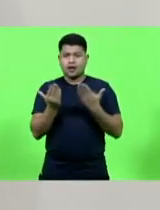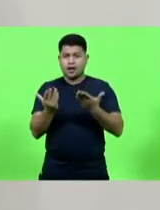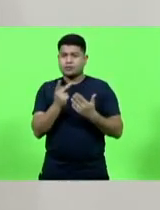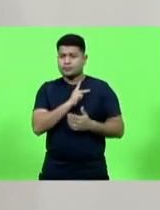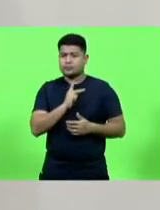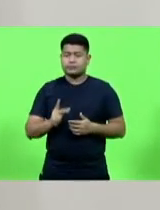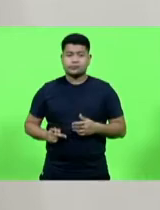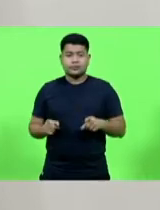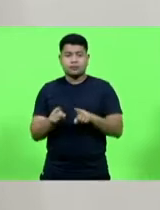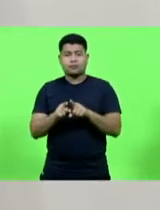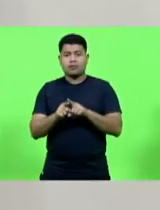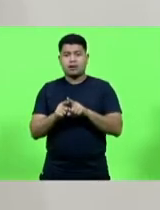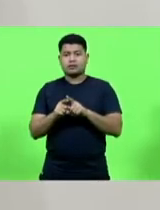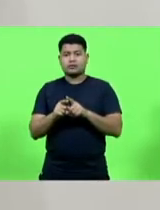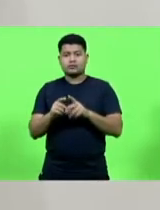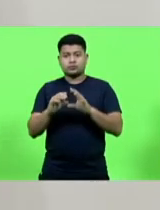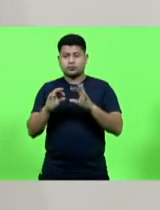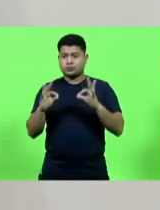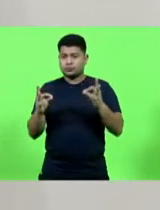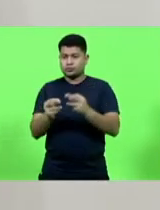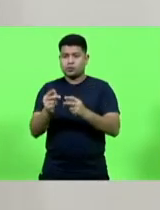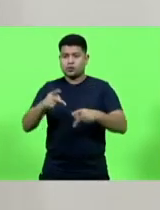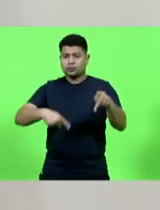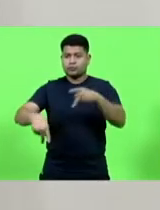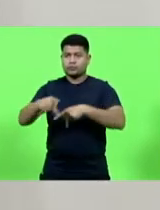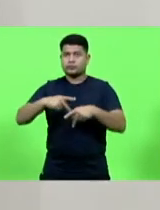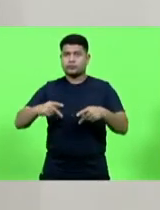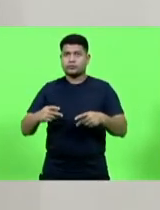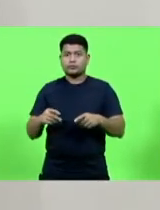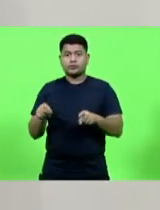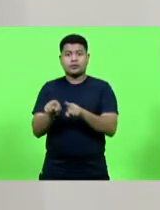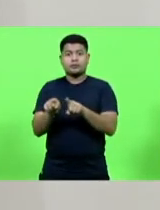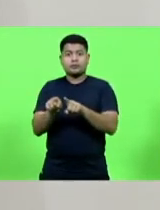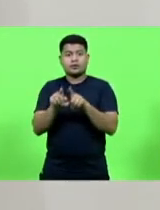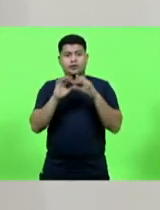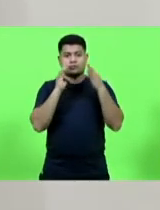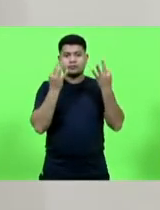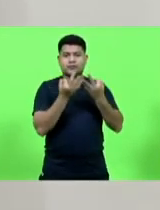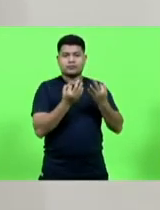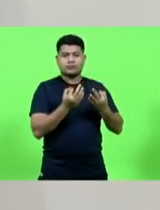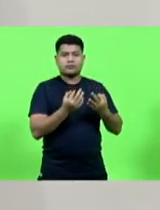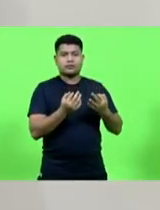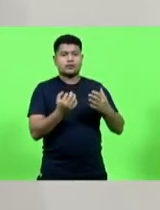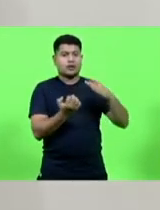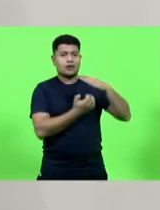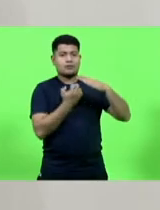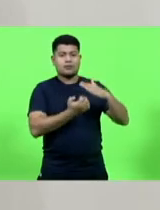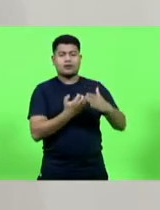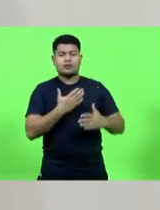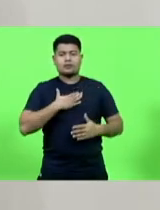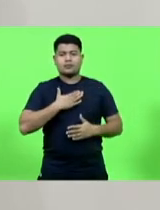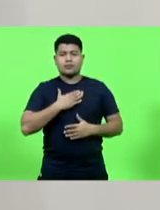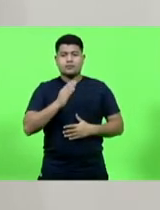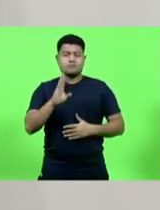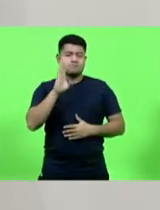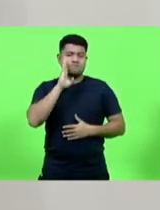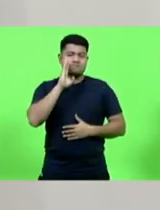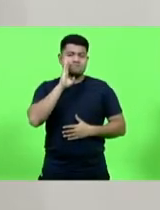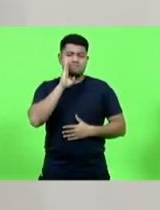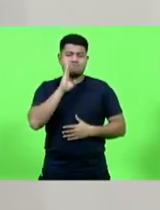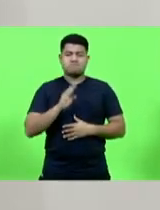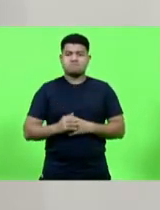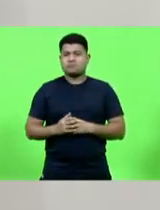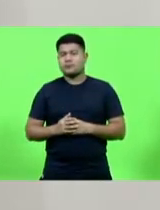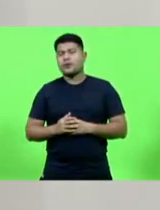catarinense, família Berlanda, eu primeiro, aos visitantes, primeiro eu gostaria de falar